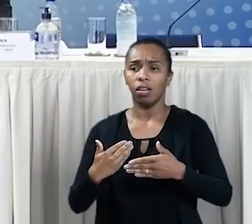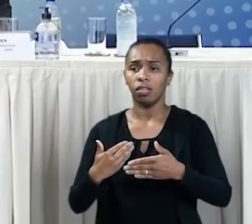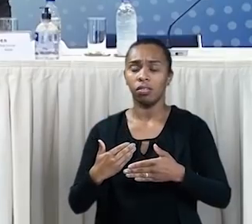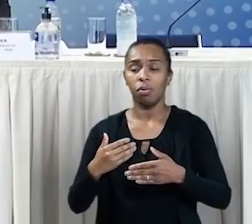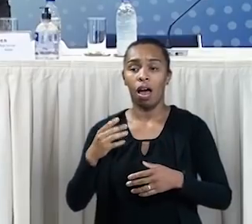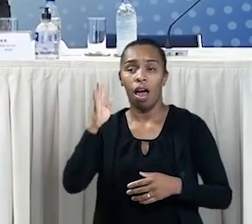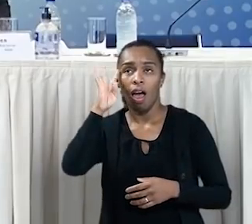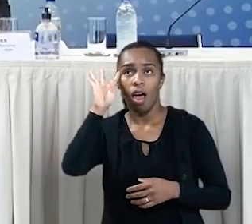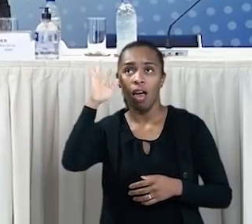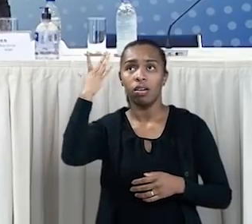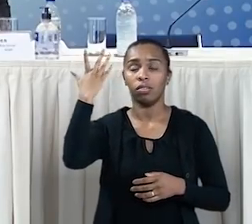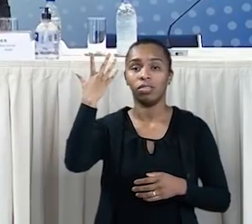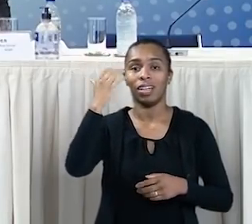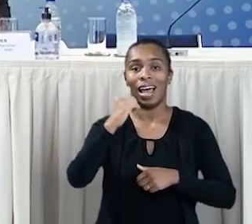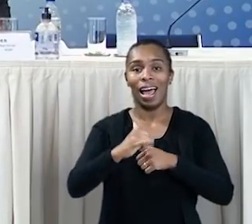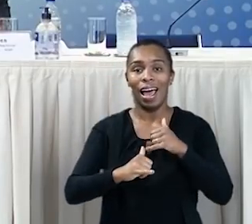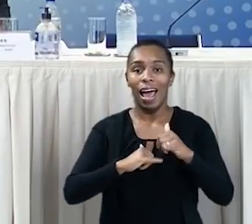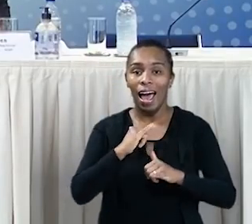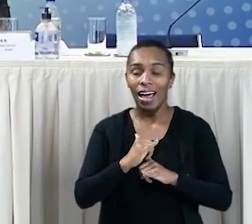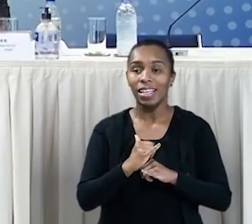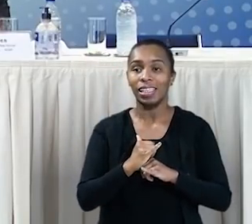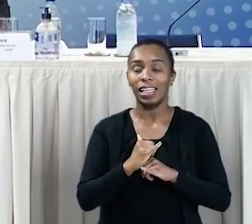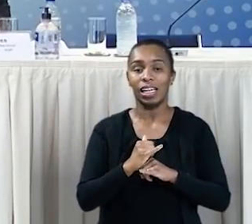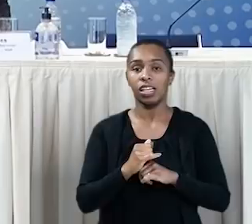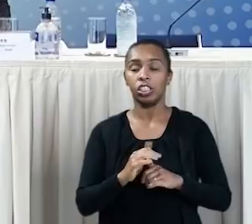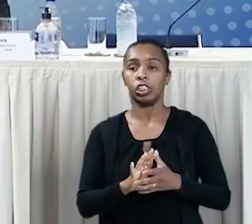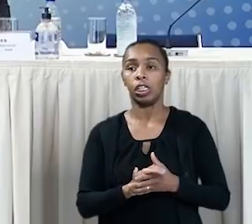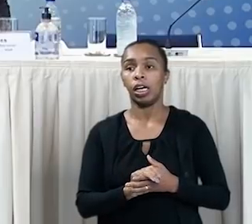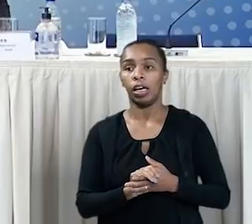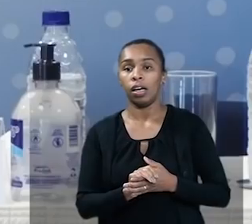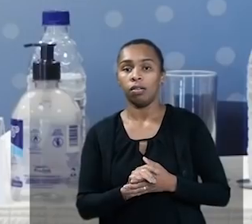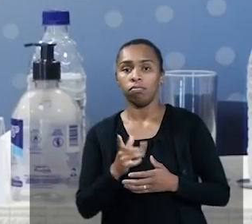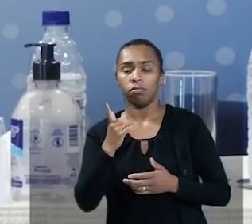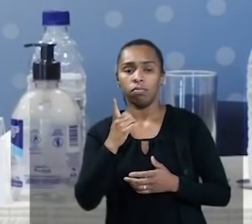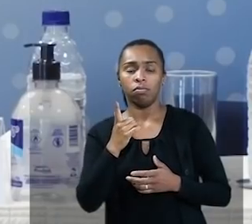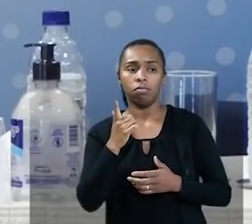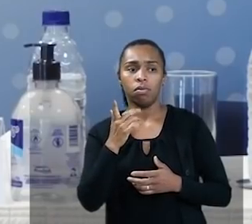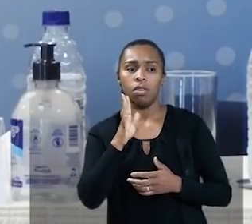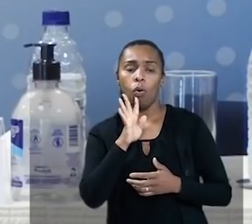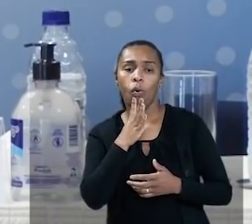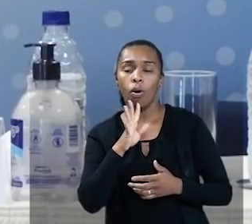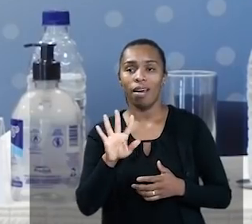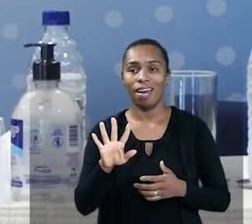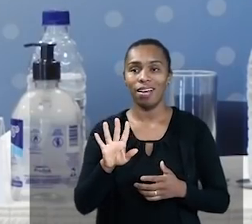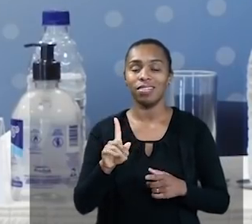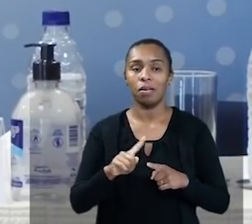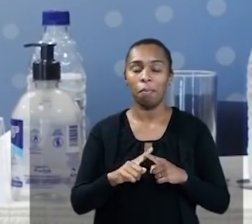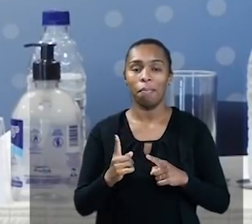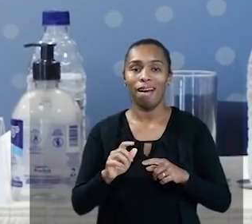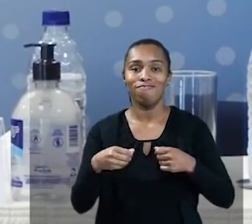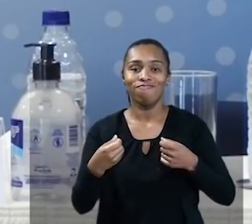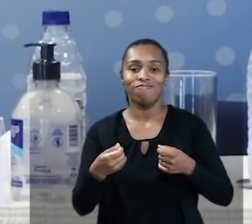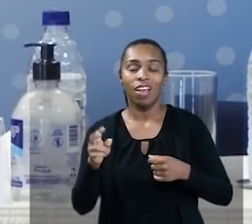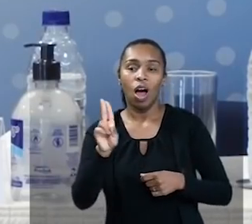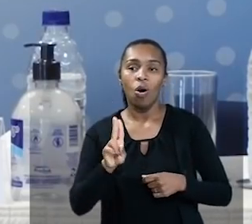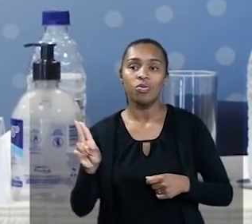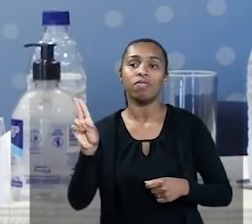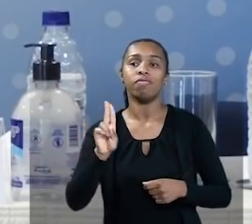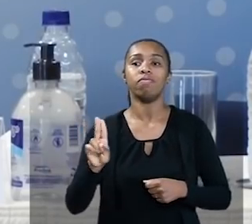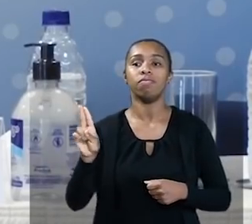soluções que a internet, que a gente hoje conhece, já permitia para as universidades,